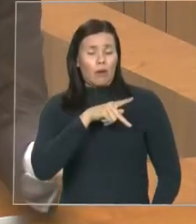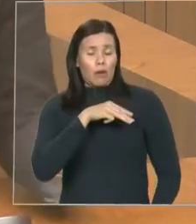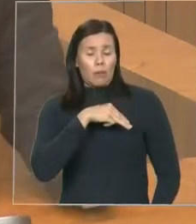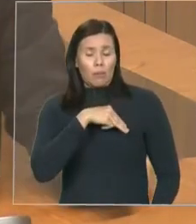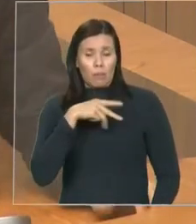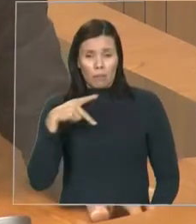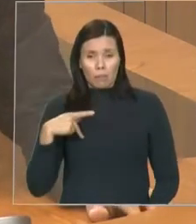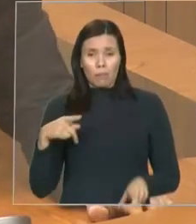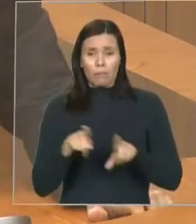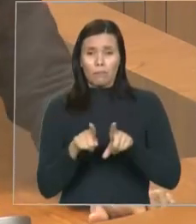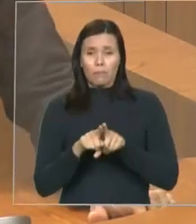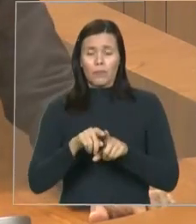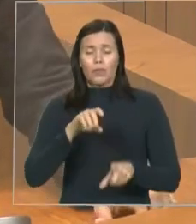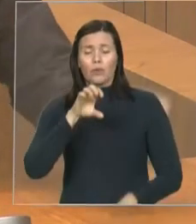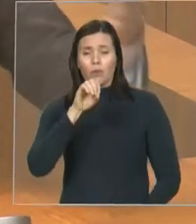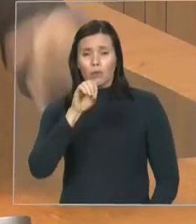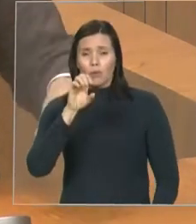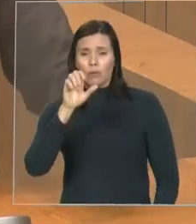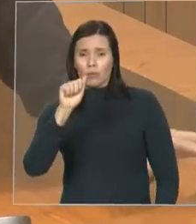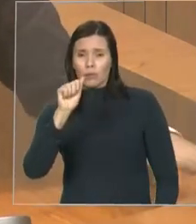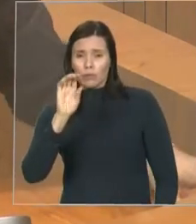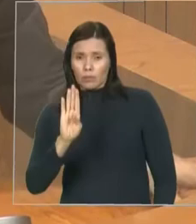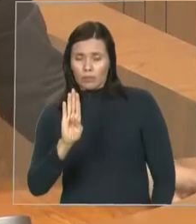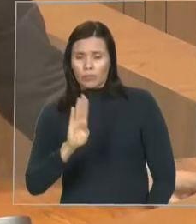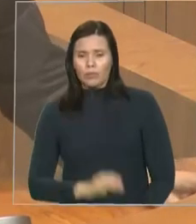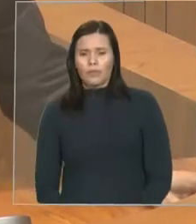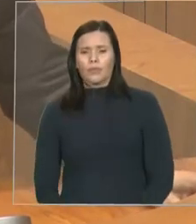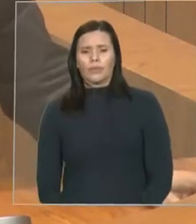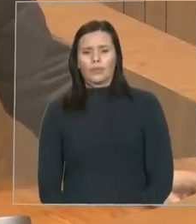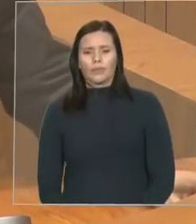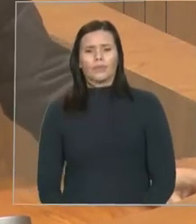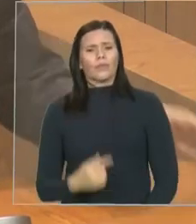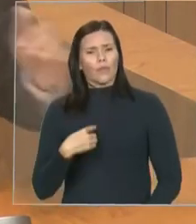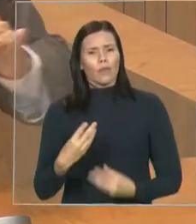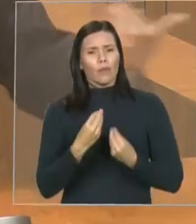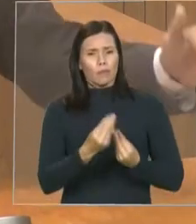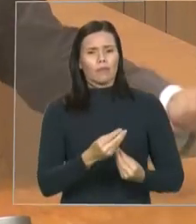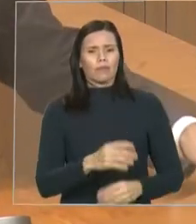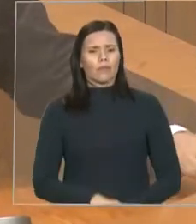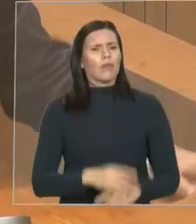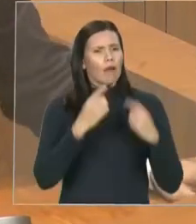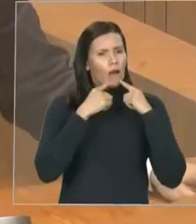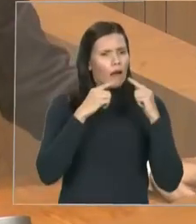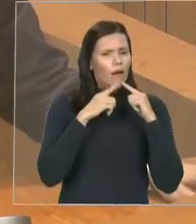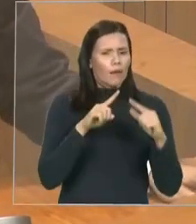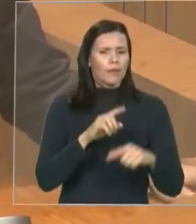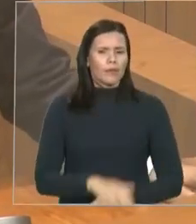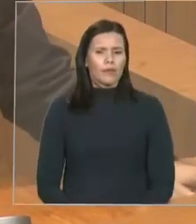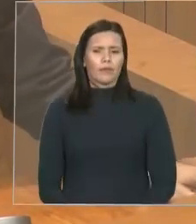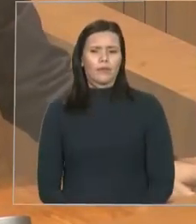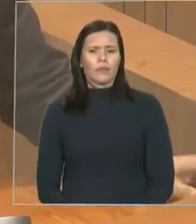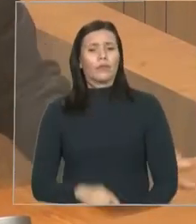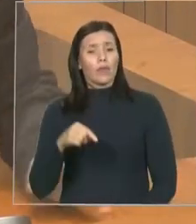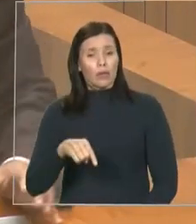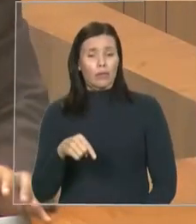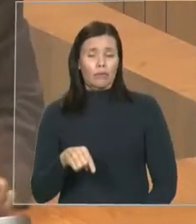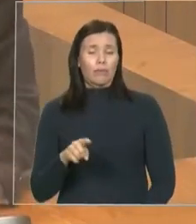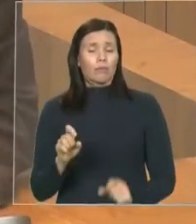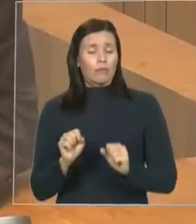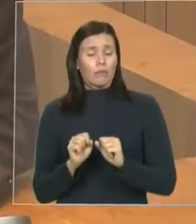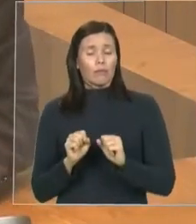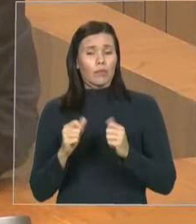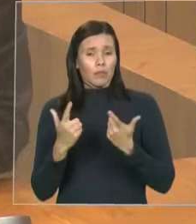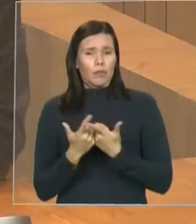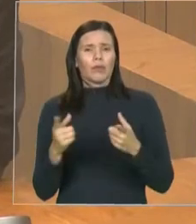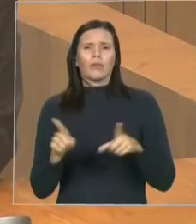para que tomasse as devidas providências, inclusive na tribuna de Estacasa na quinta-feira, e ninguém se pronunciou, nenhum deputado